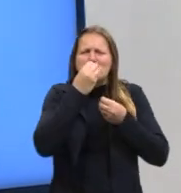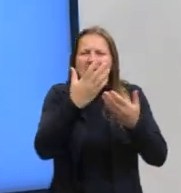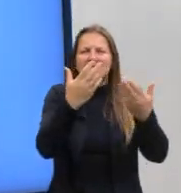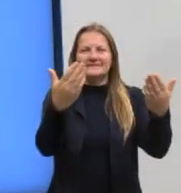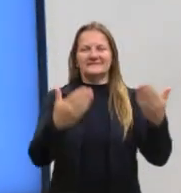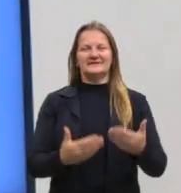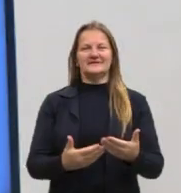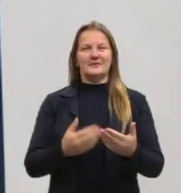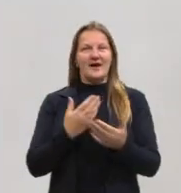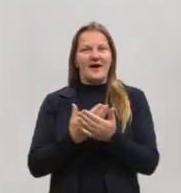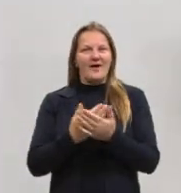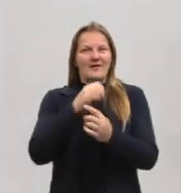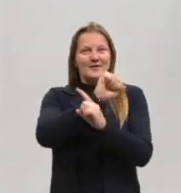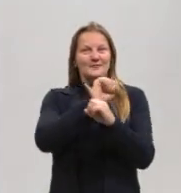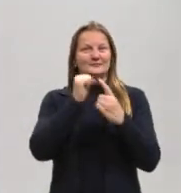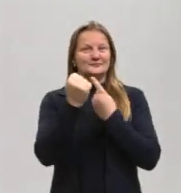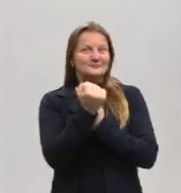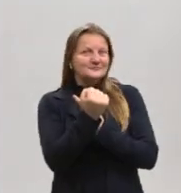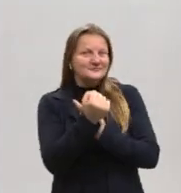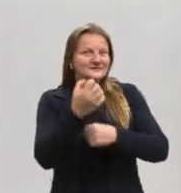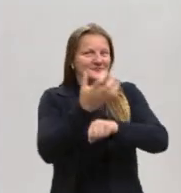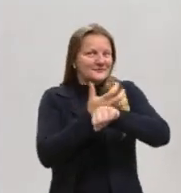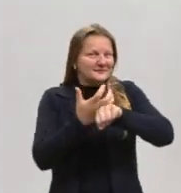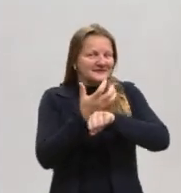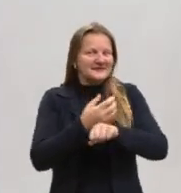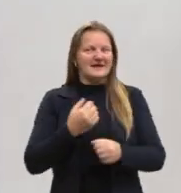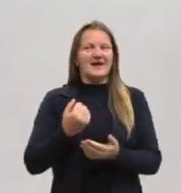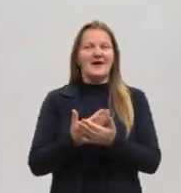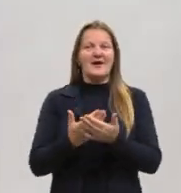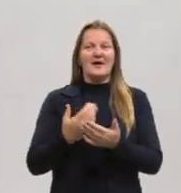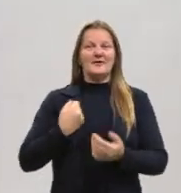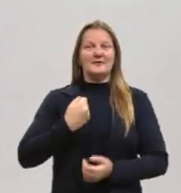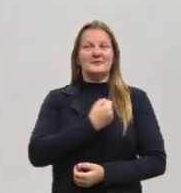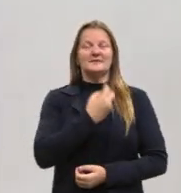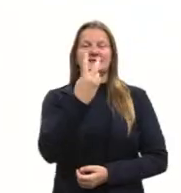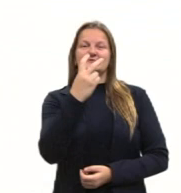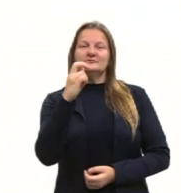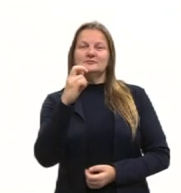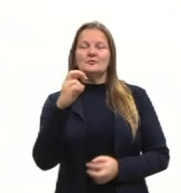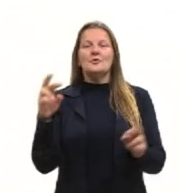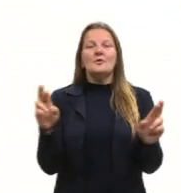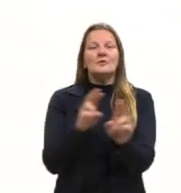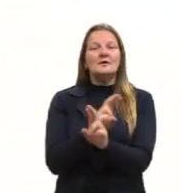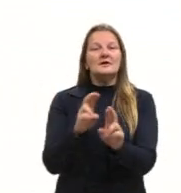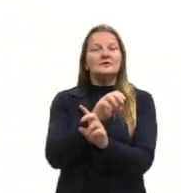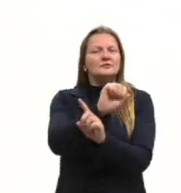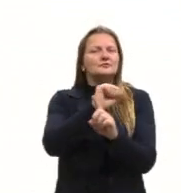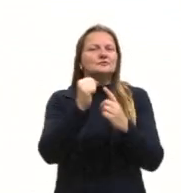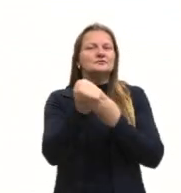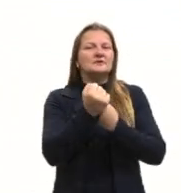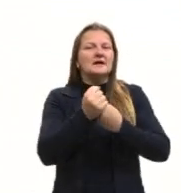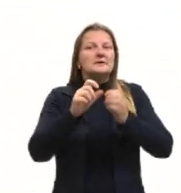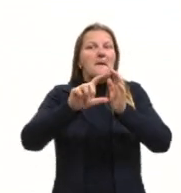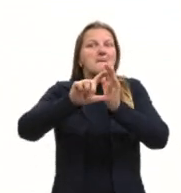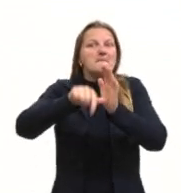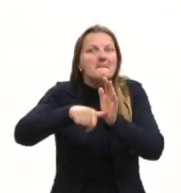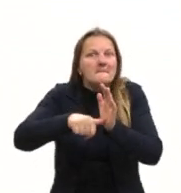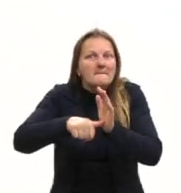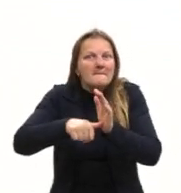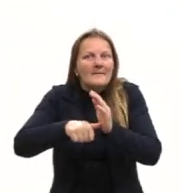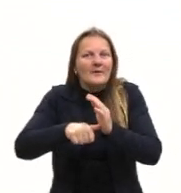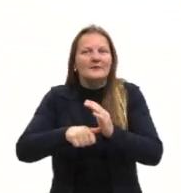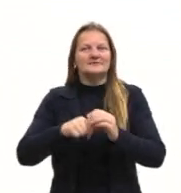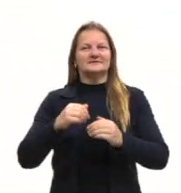aula de sociologia, nossa aula de número 25, Relações Sociais na Pós-Modernidade, nesse